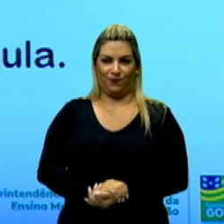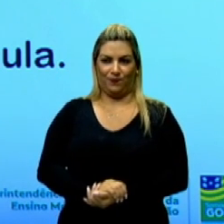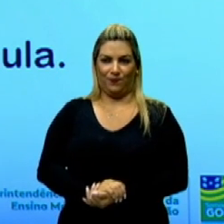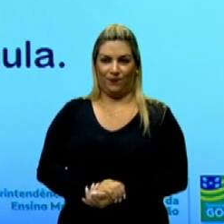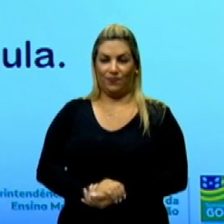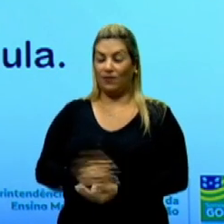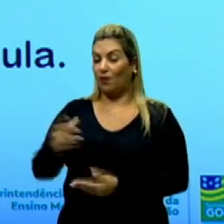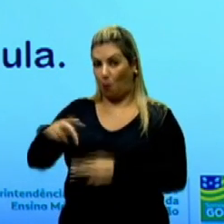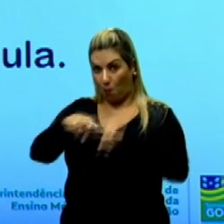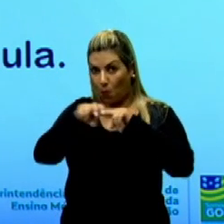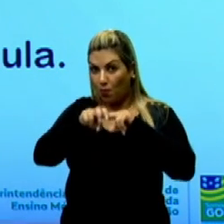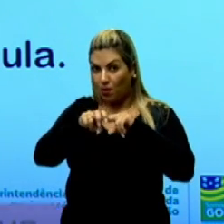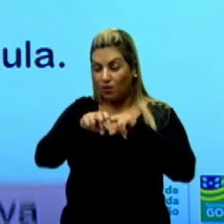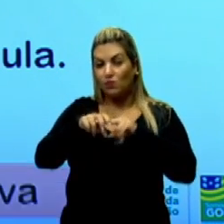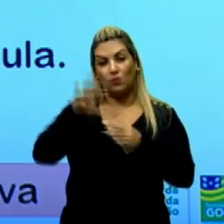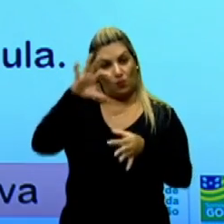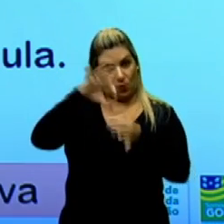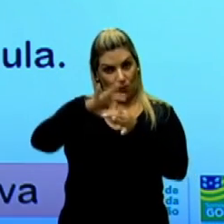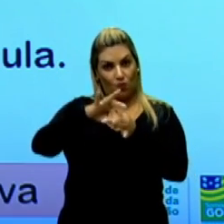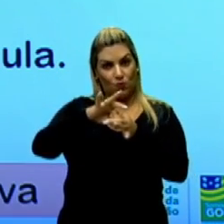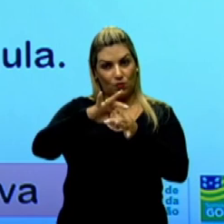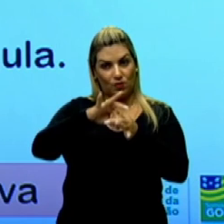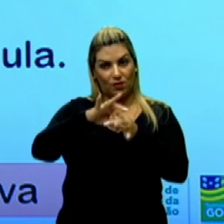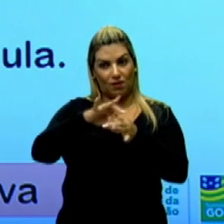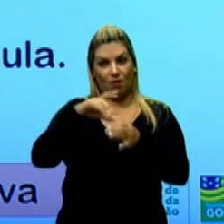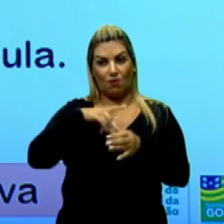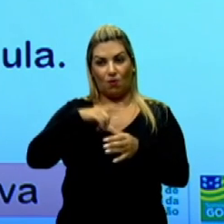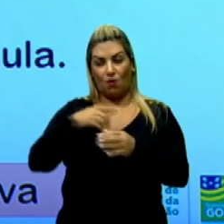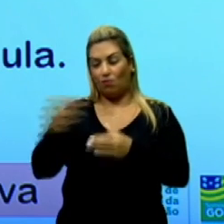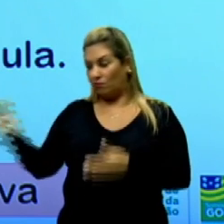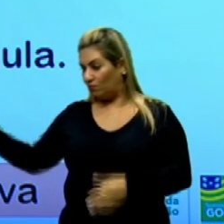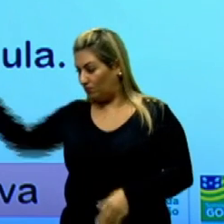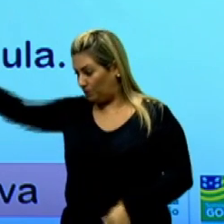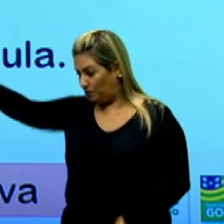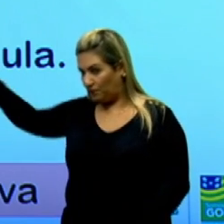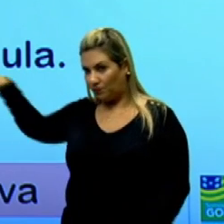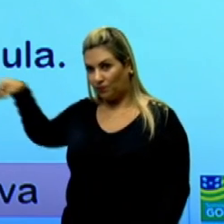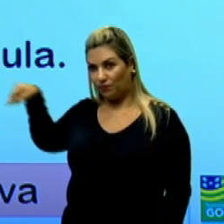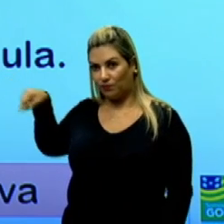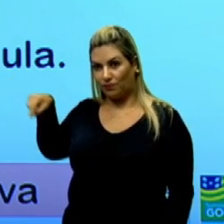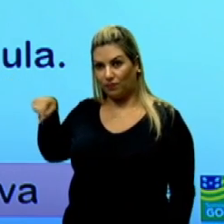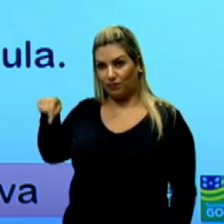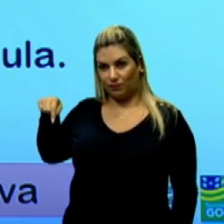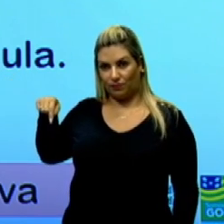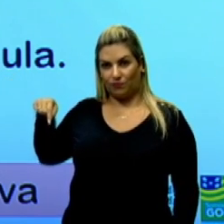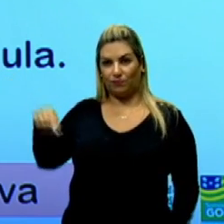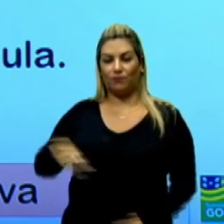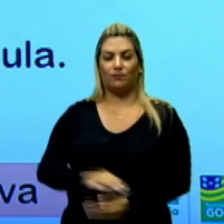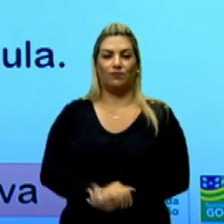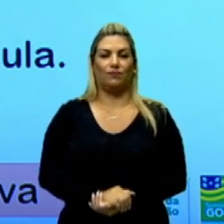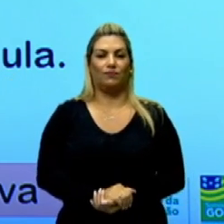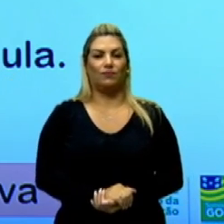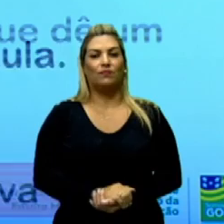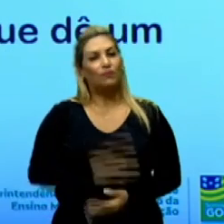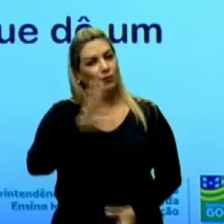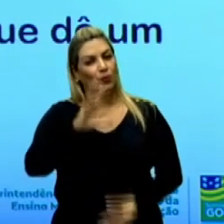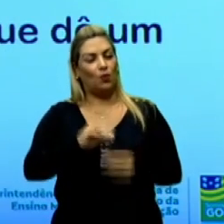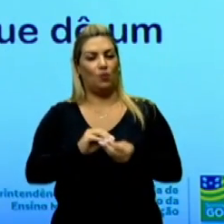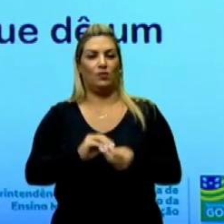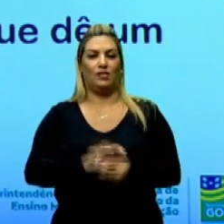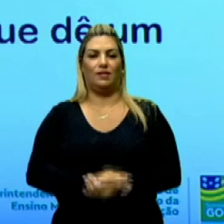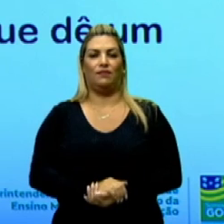a conclusão. Nessa segunda oração, nós temos a oração coordenada, sindética, conclusiva.